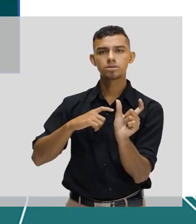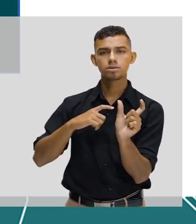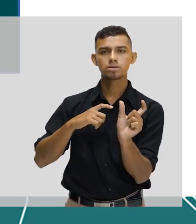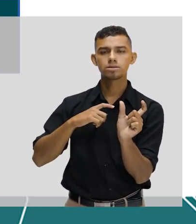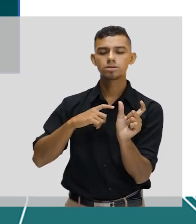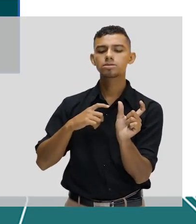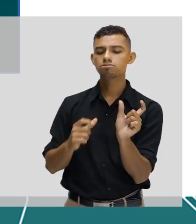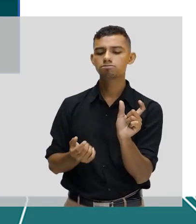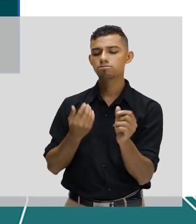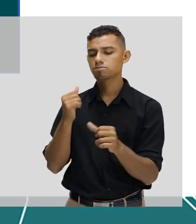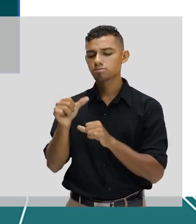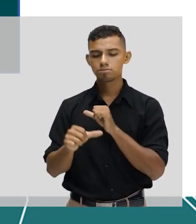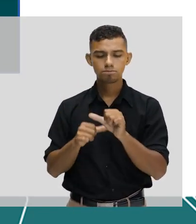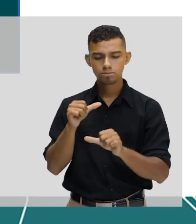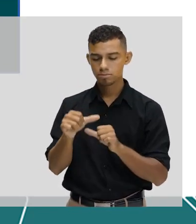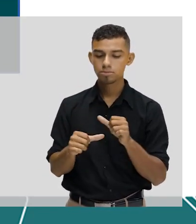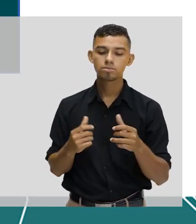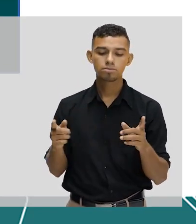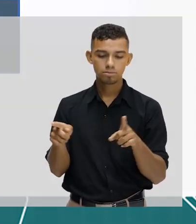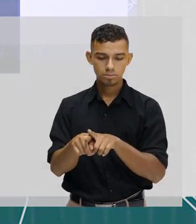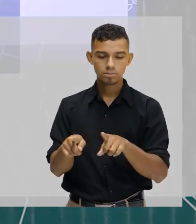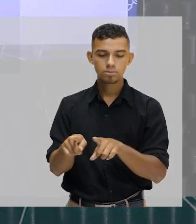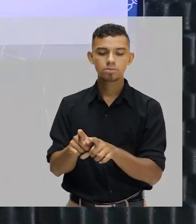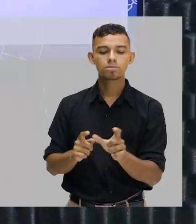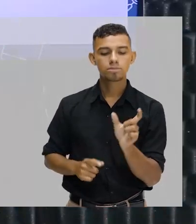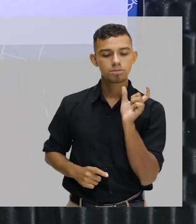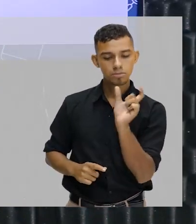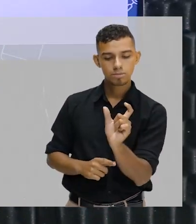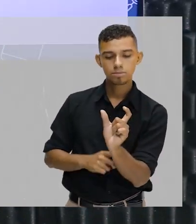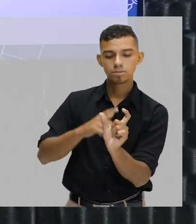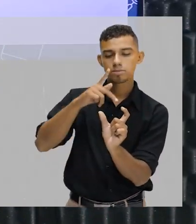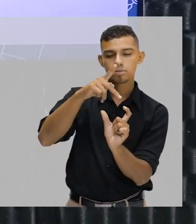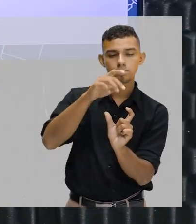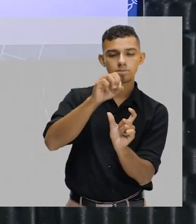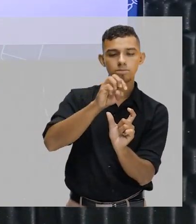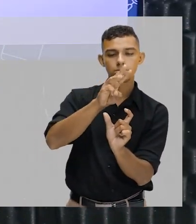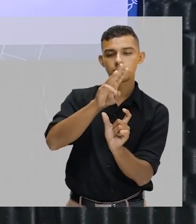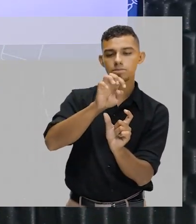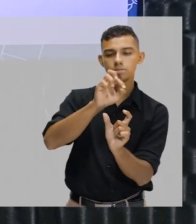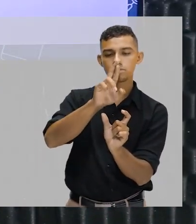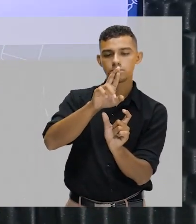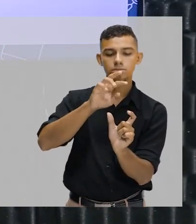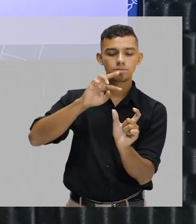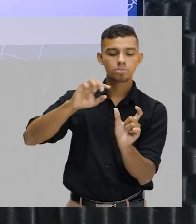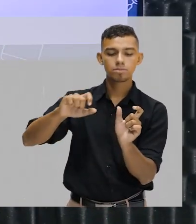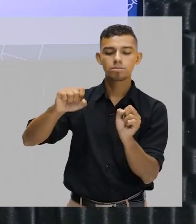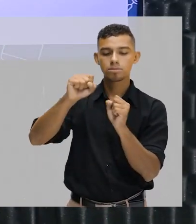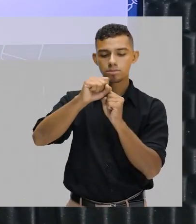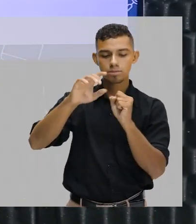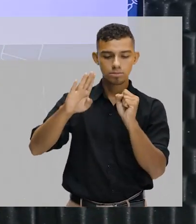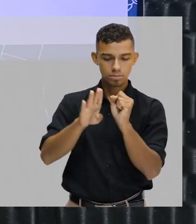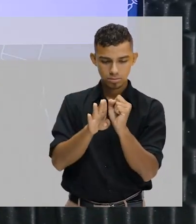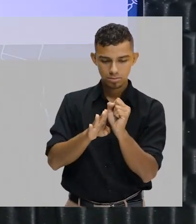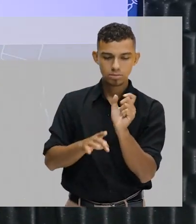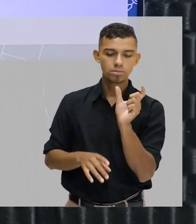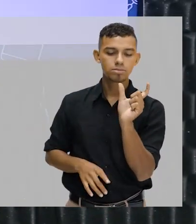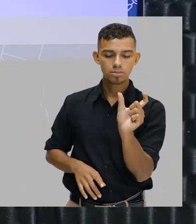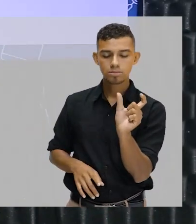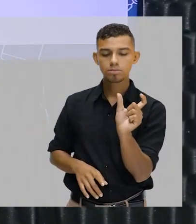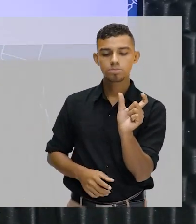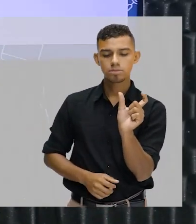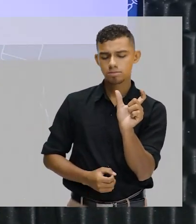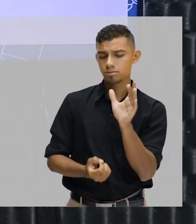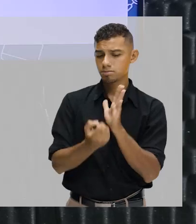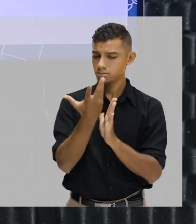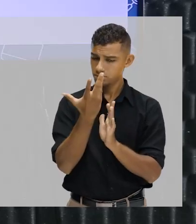também a forma. Então, por exemplo, a palavra power. Power é um substantivo. Quando eu